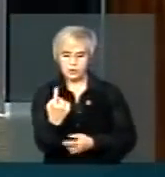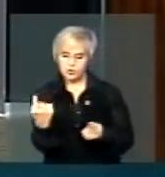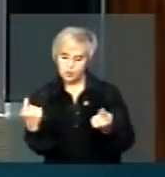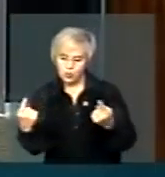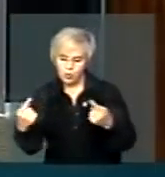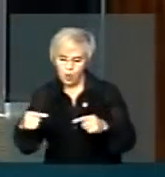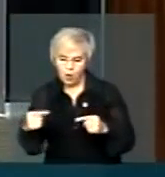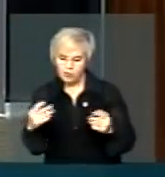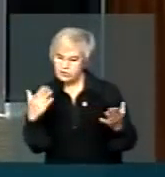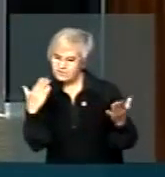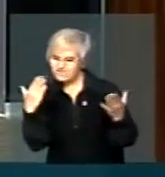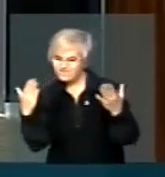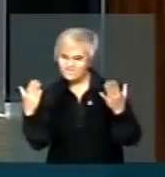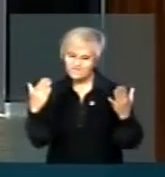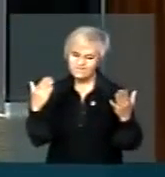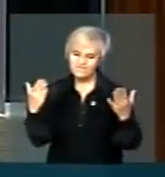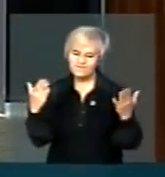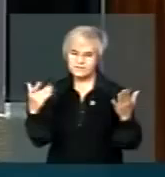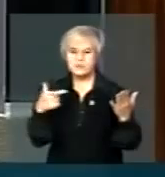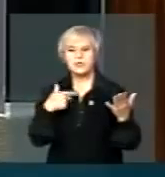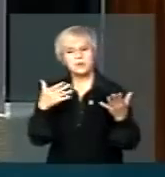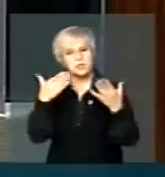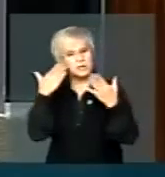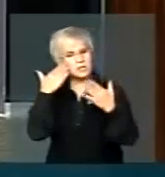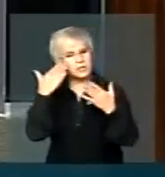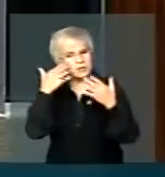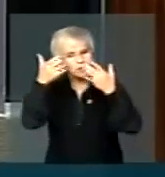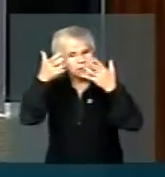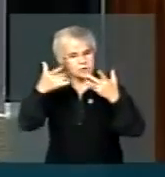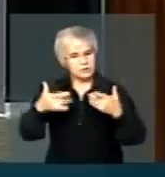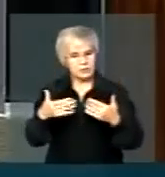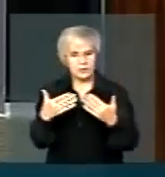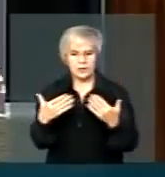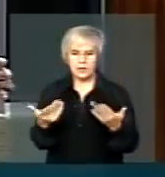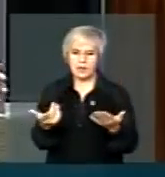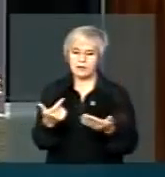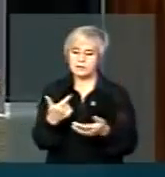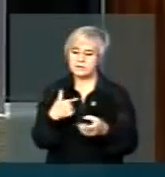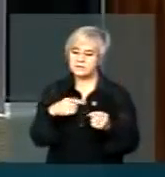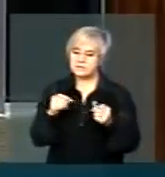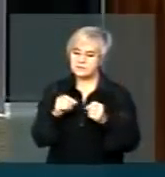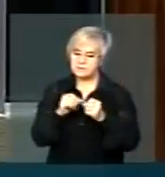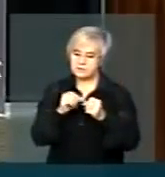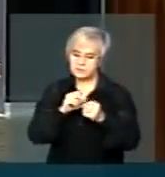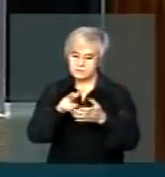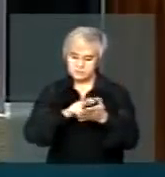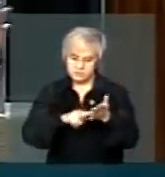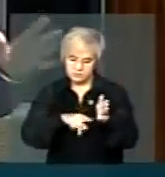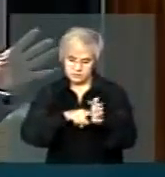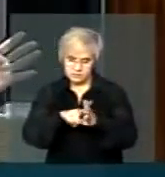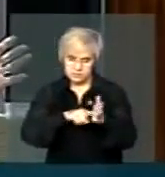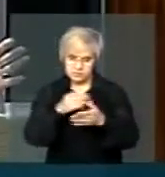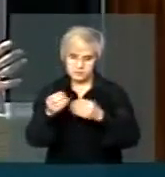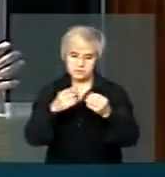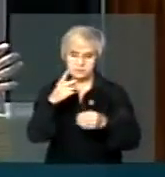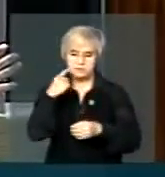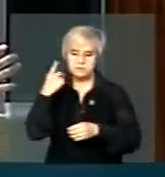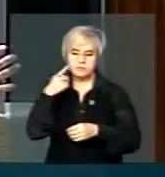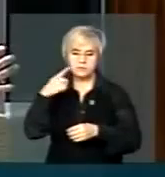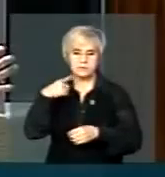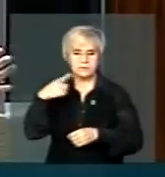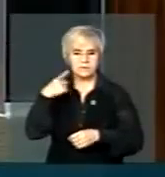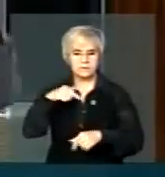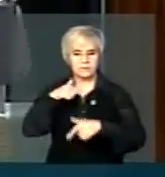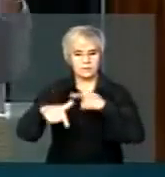e a gente quer que você faça. Eu fiz um levantamento aqui, não apenas como parlamentar, mas como advogado trabalhista,